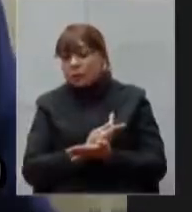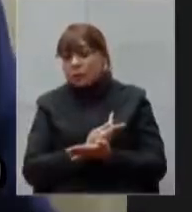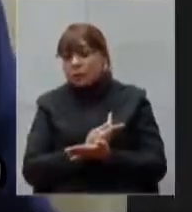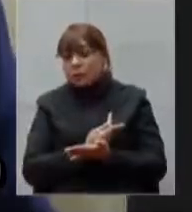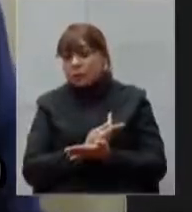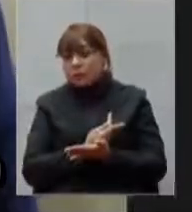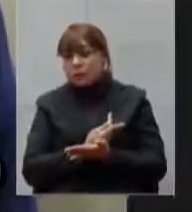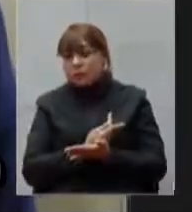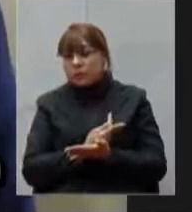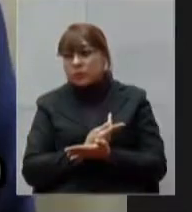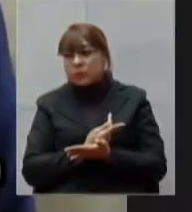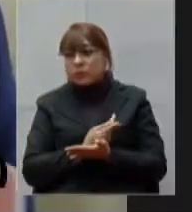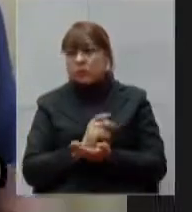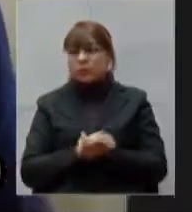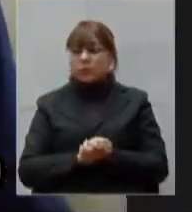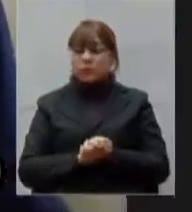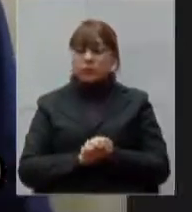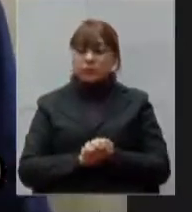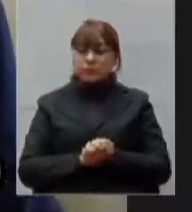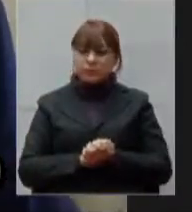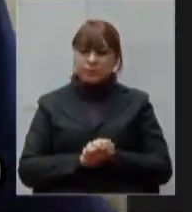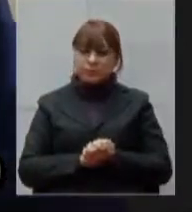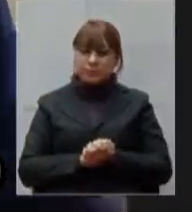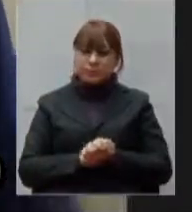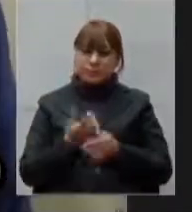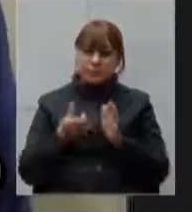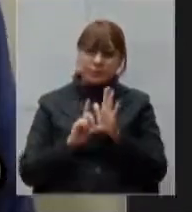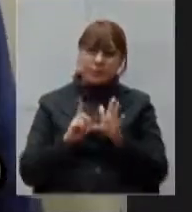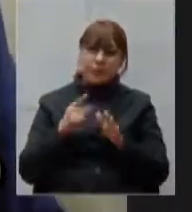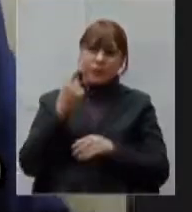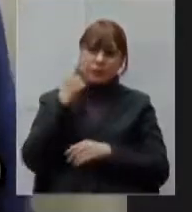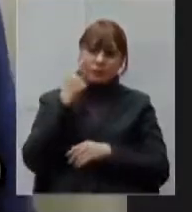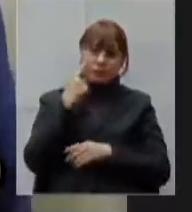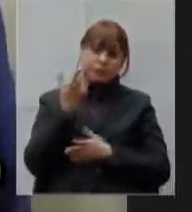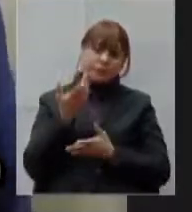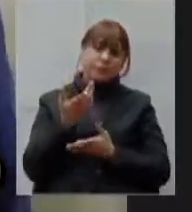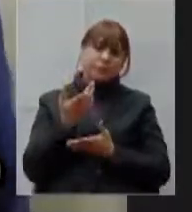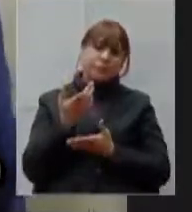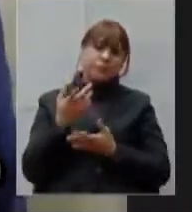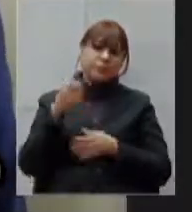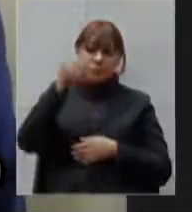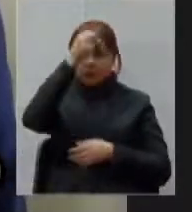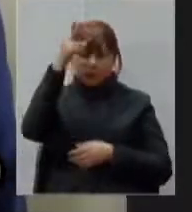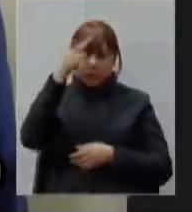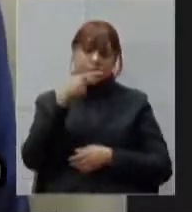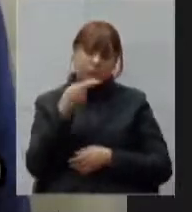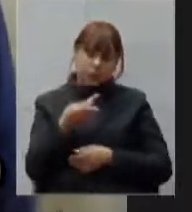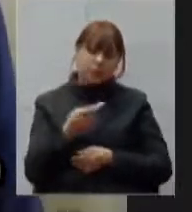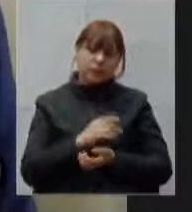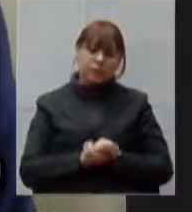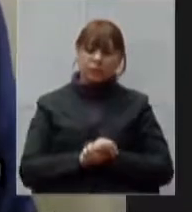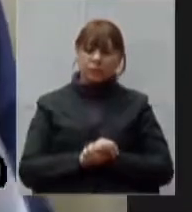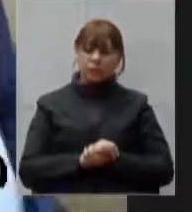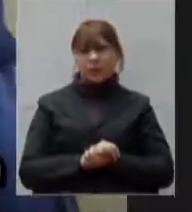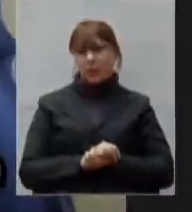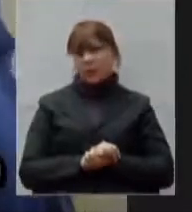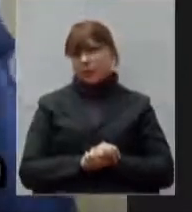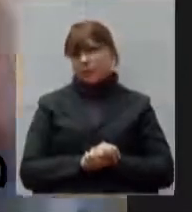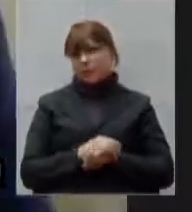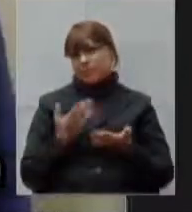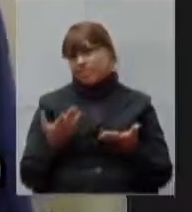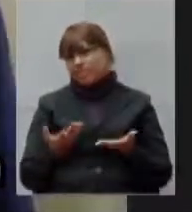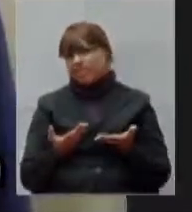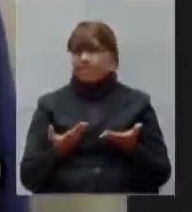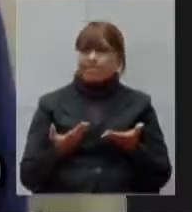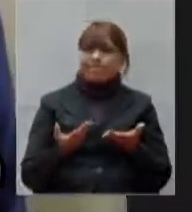colapso como foi previsto pelo prefeito Grego que poderia acontecer na região será que cidades